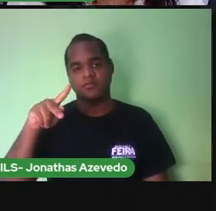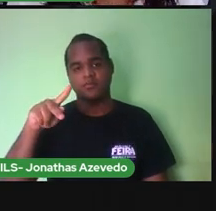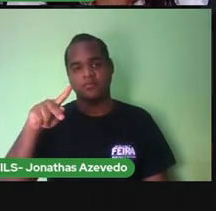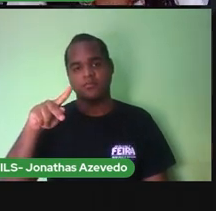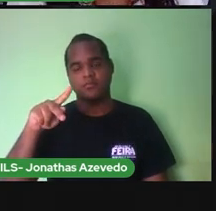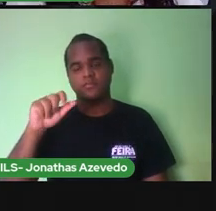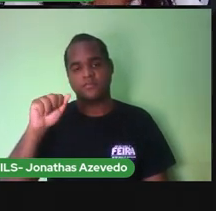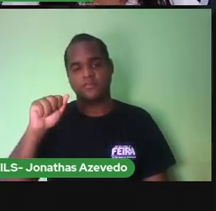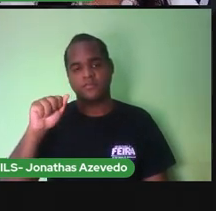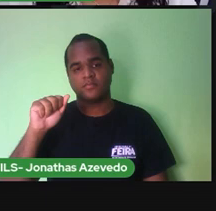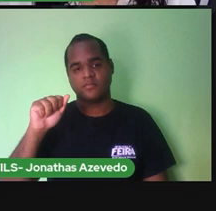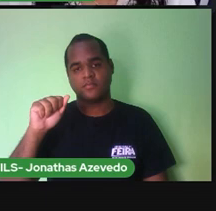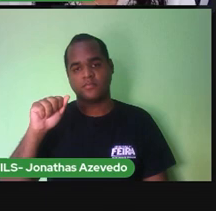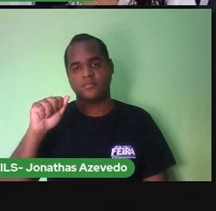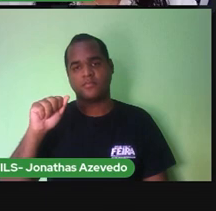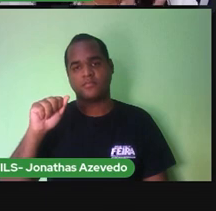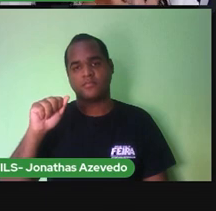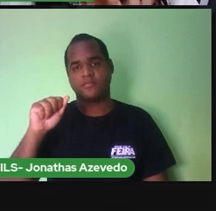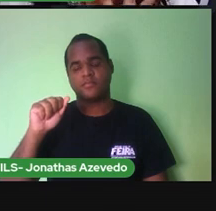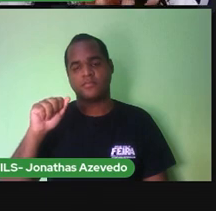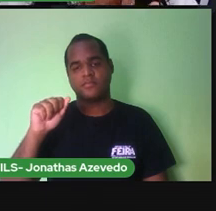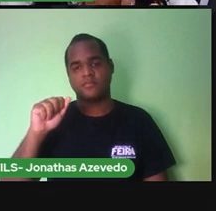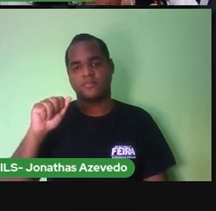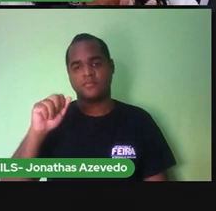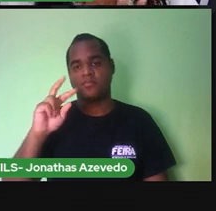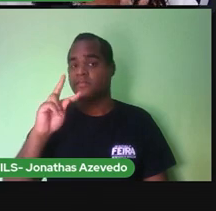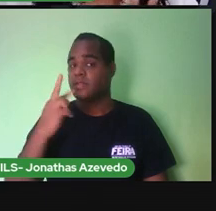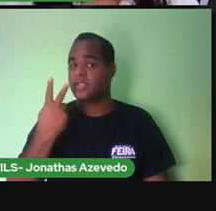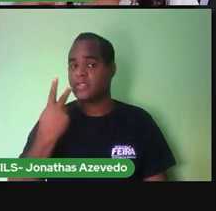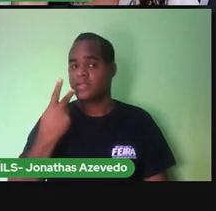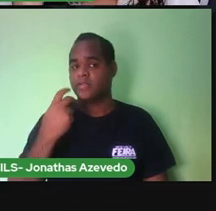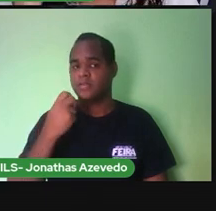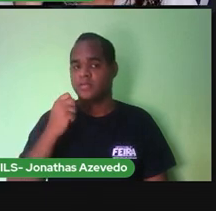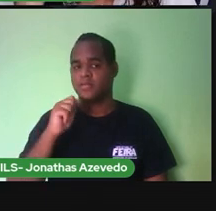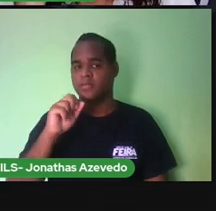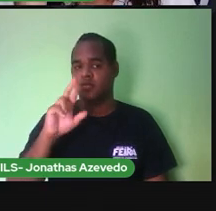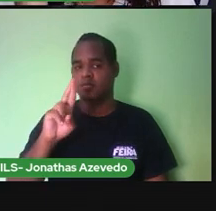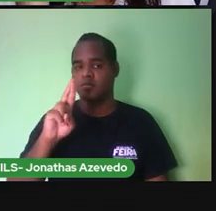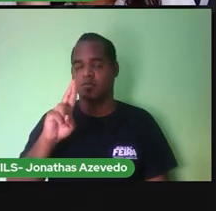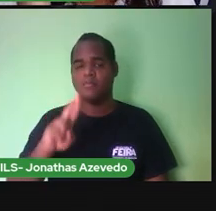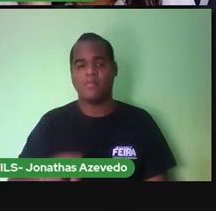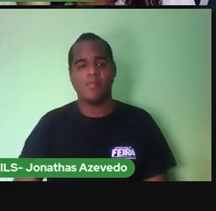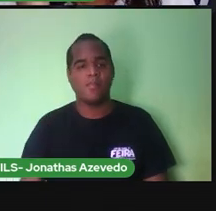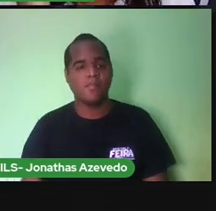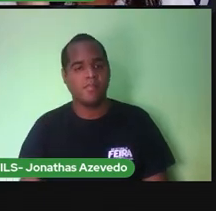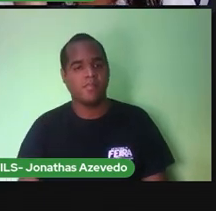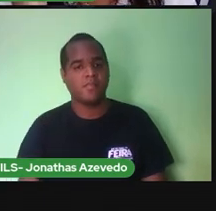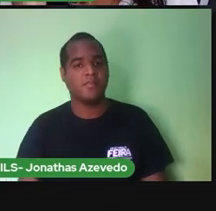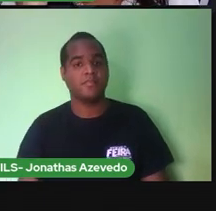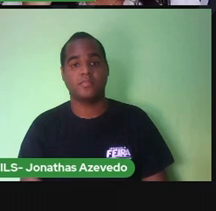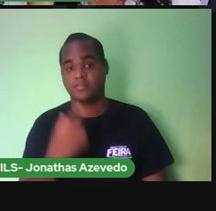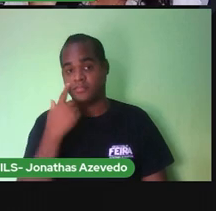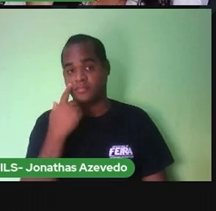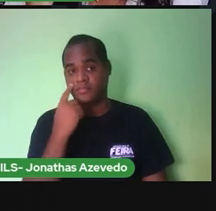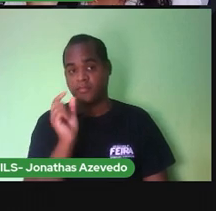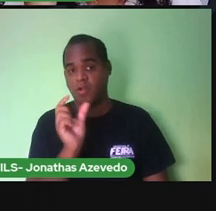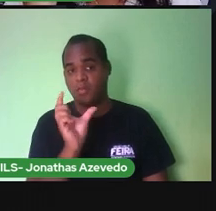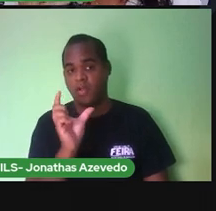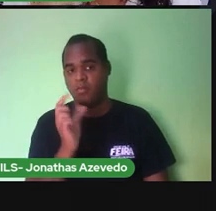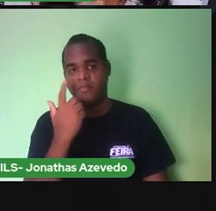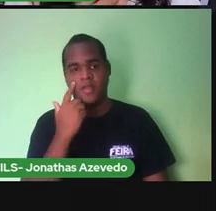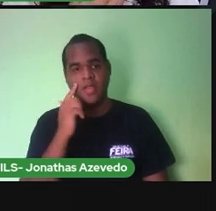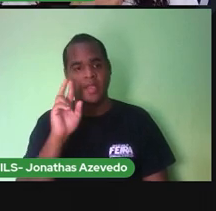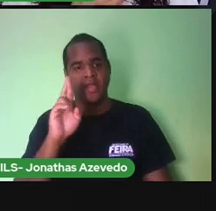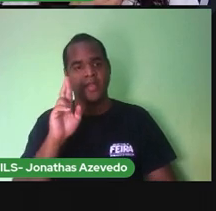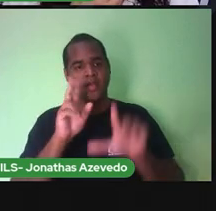A-pa-nhar. Quando a palavrinha tem uma letrinha R